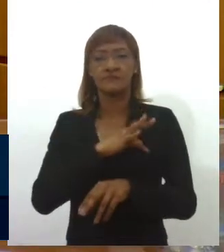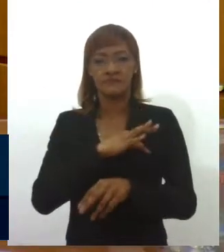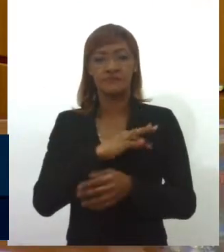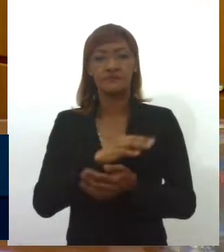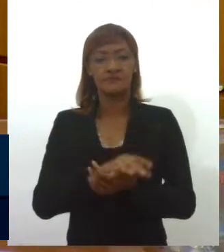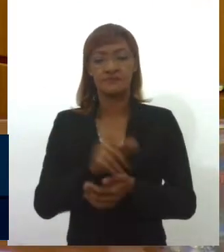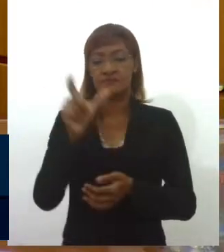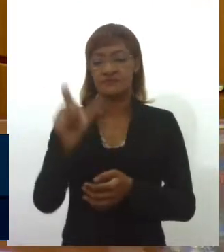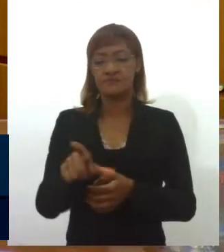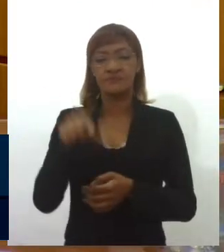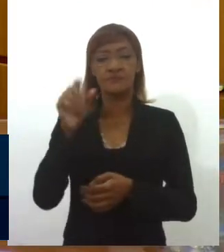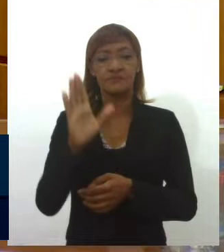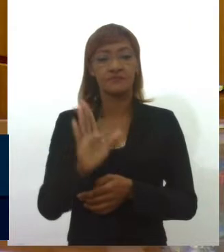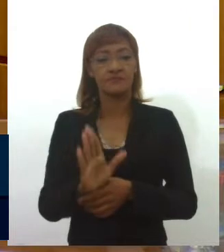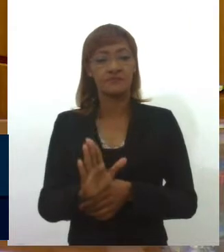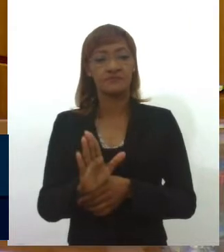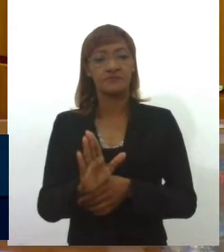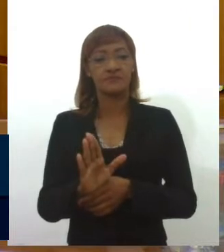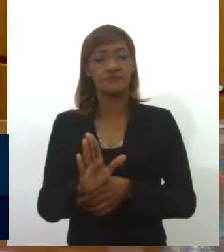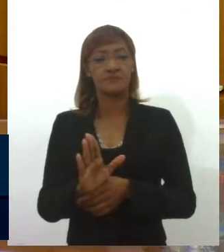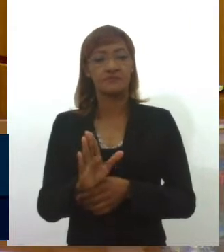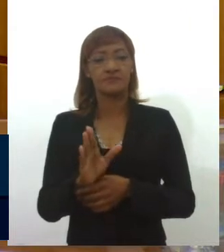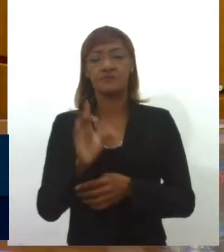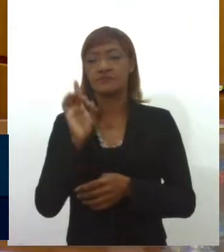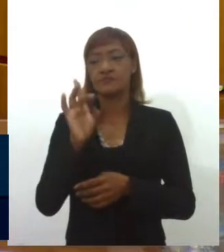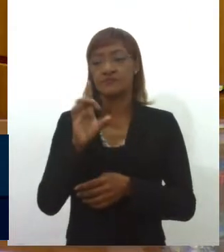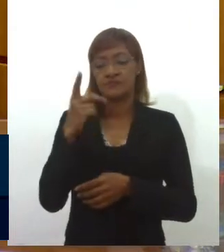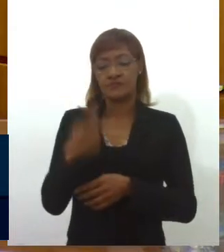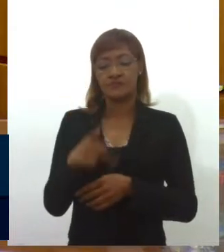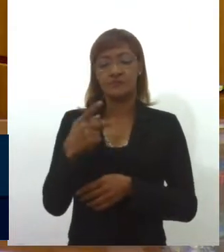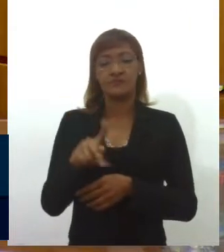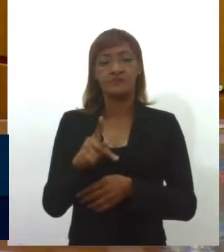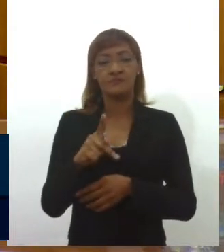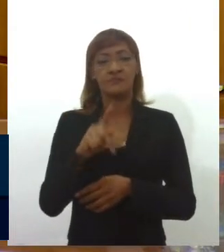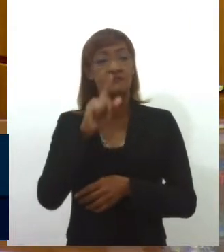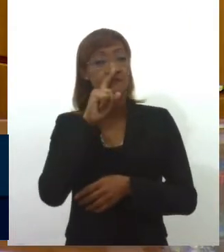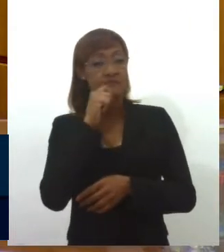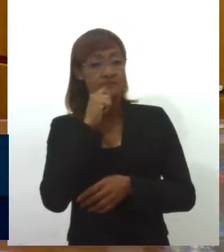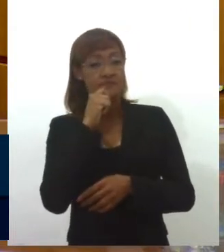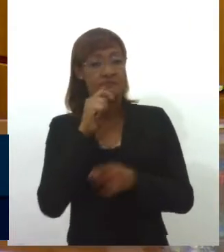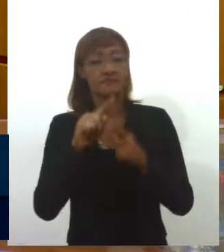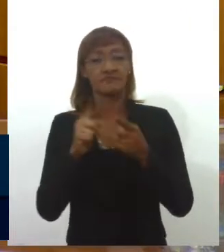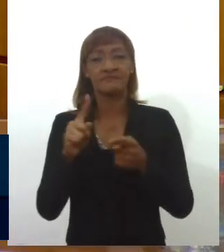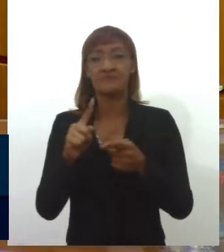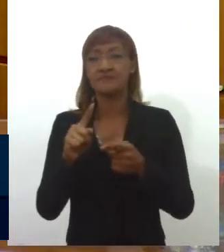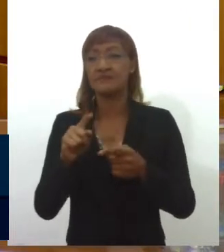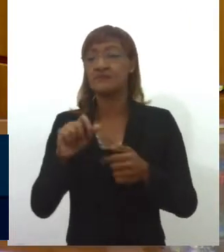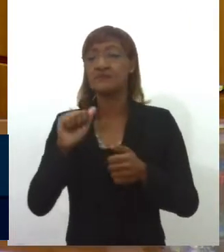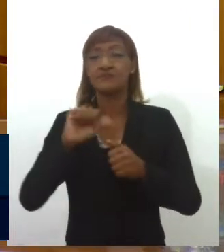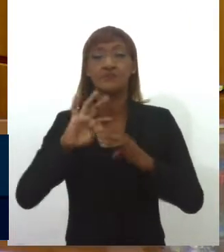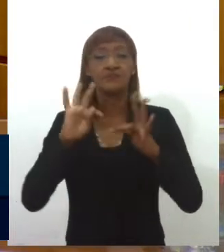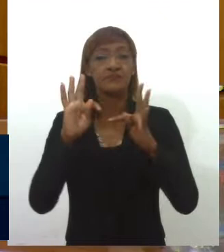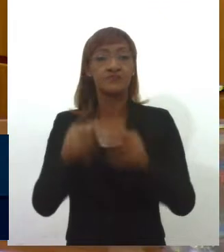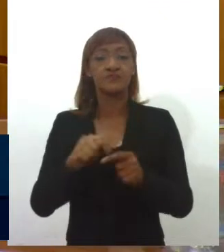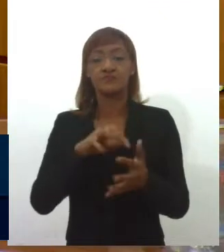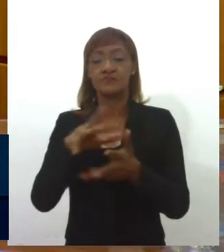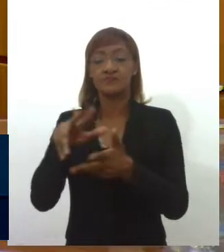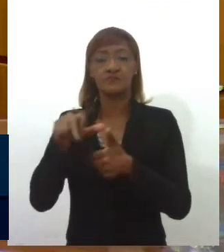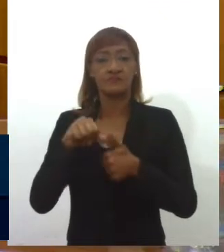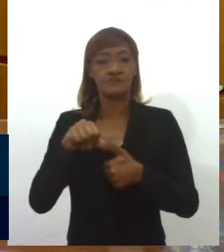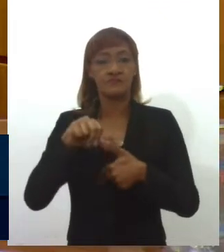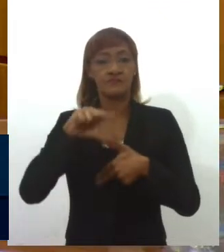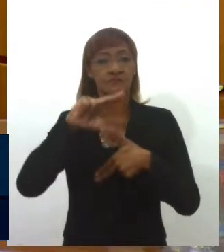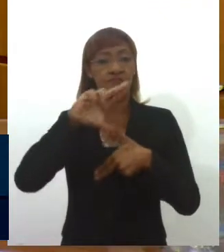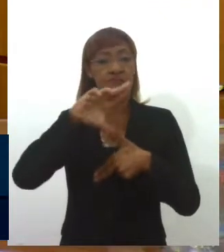e não é um partido de reconhecimento apenas aqui no nosso país. A América Latina, o resto do mundo, vê no